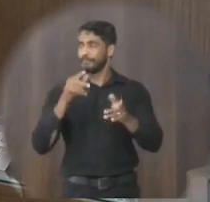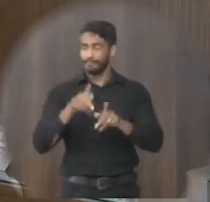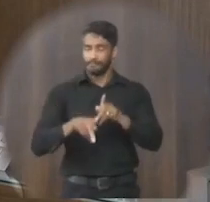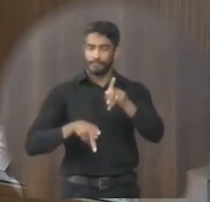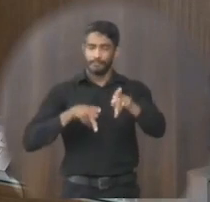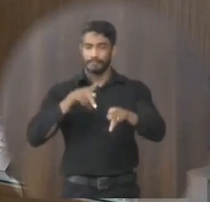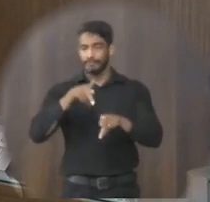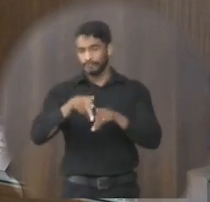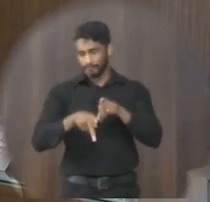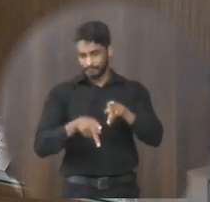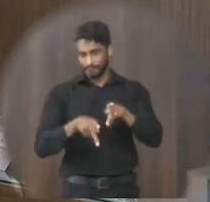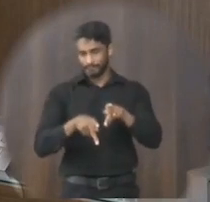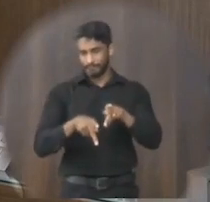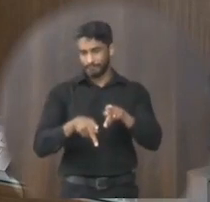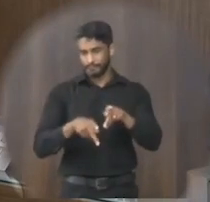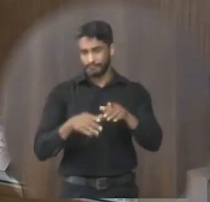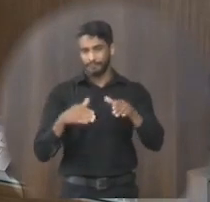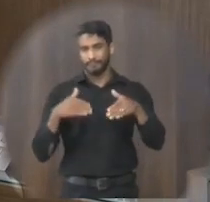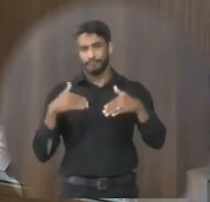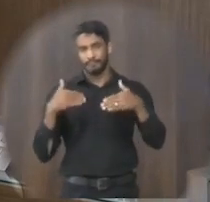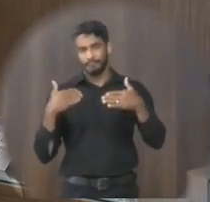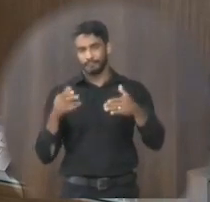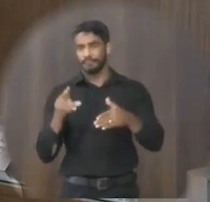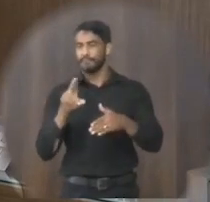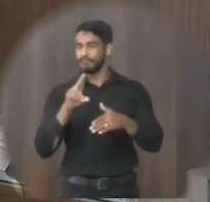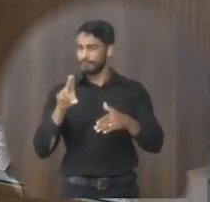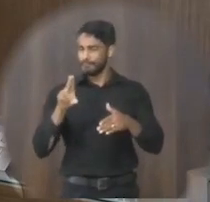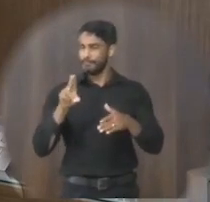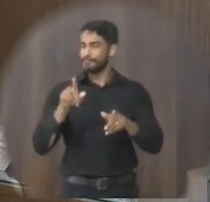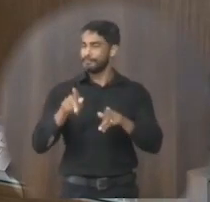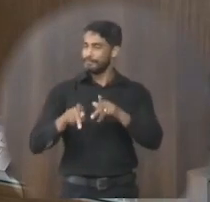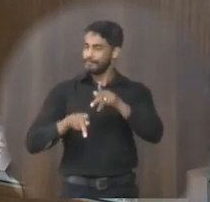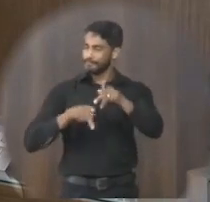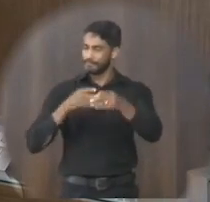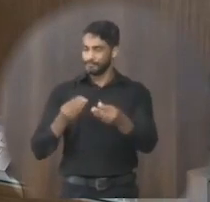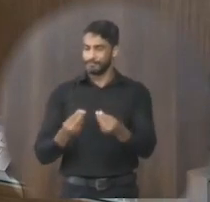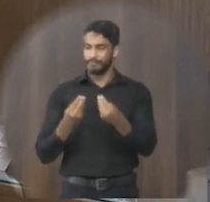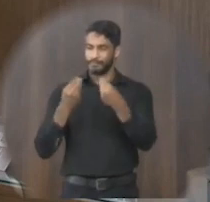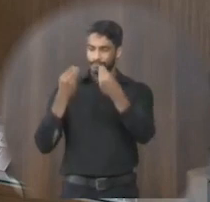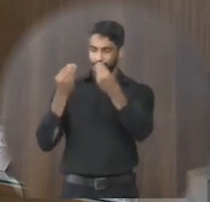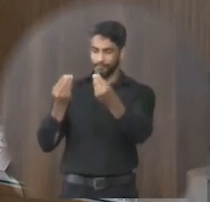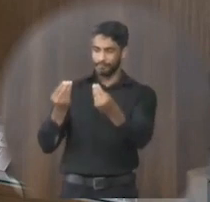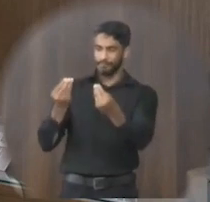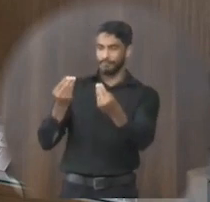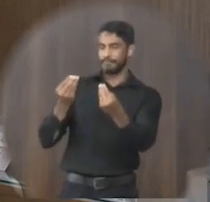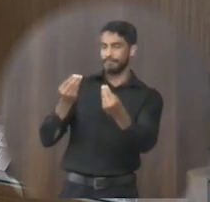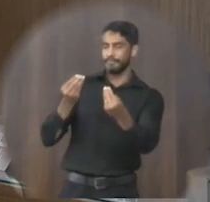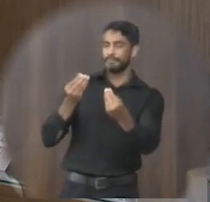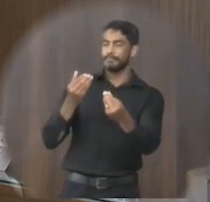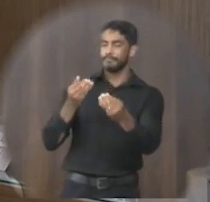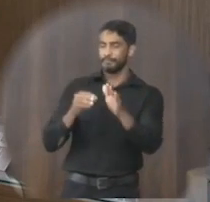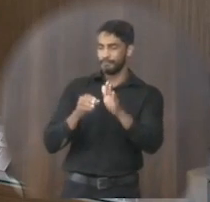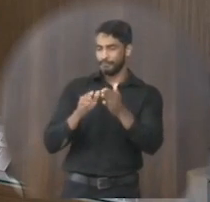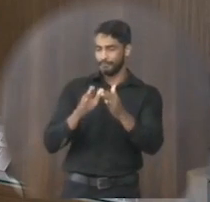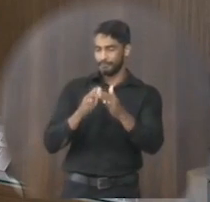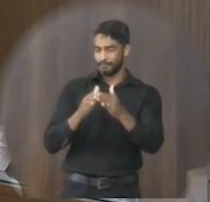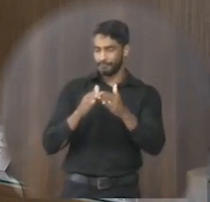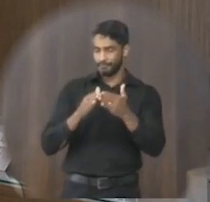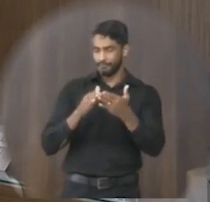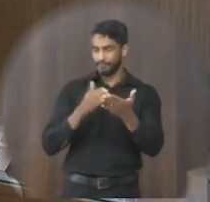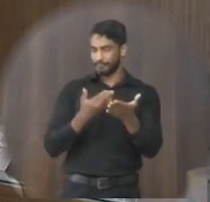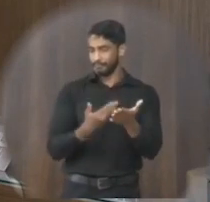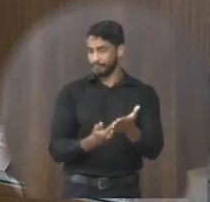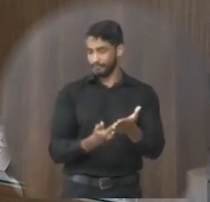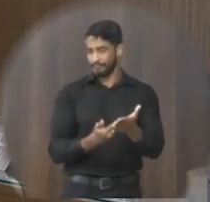população então eu estou aqui em nome do povo e levo esse requerimento aqui para que o